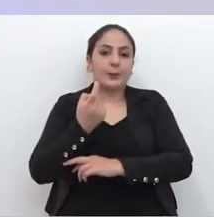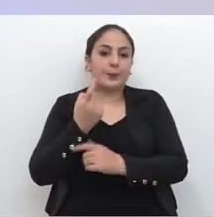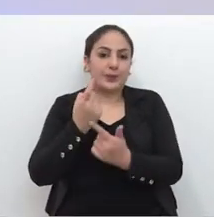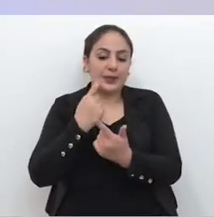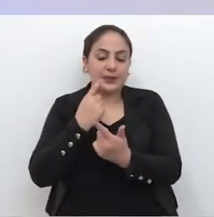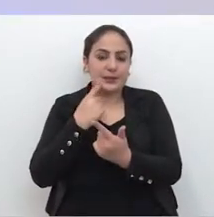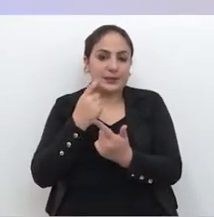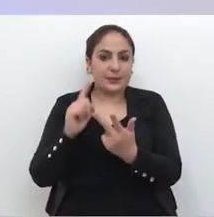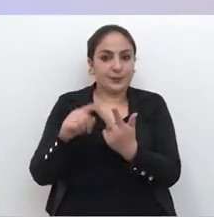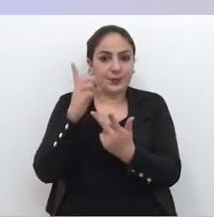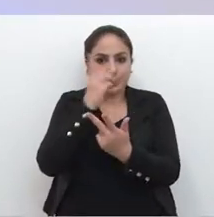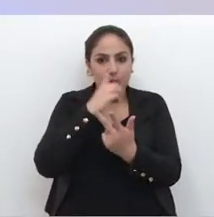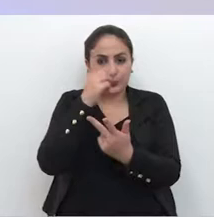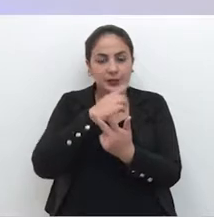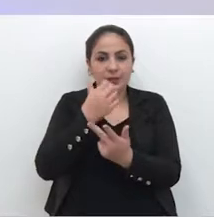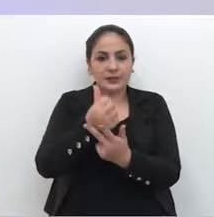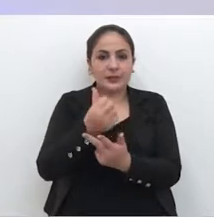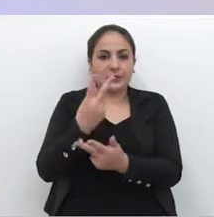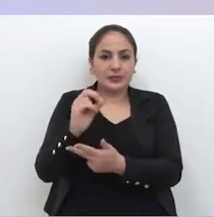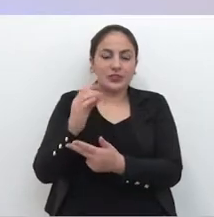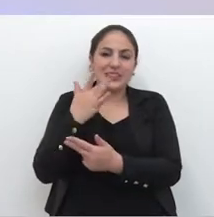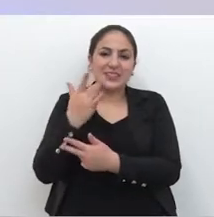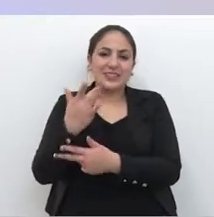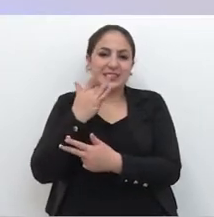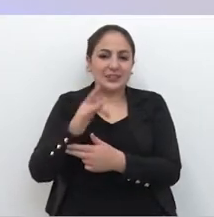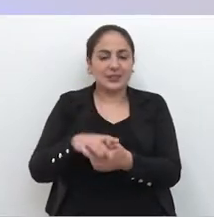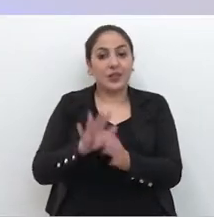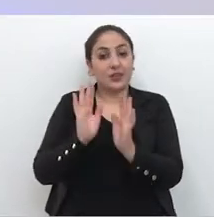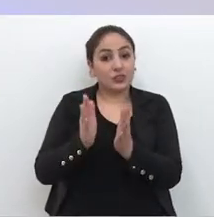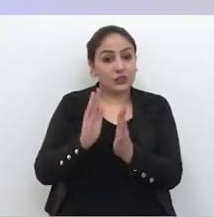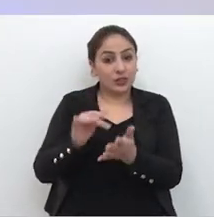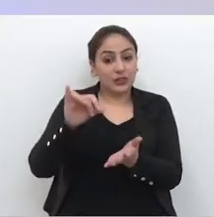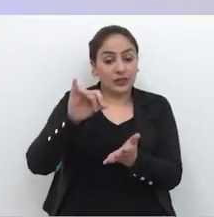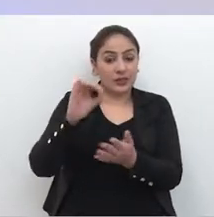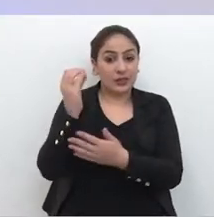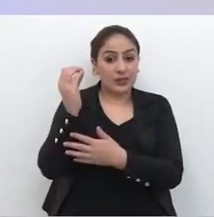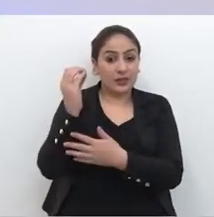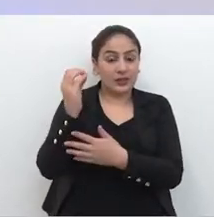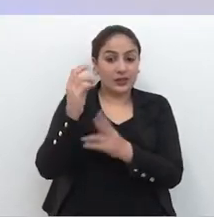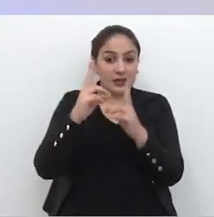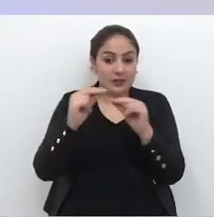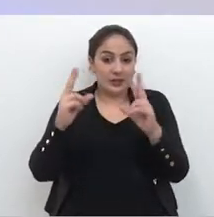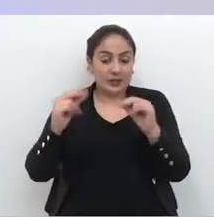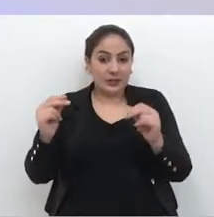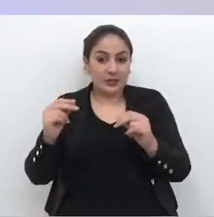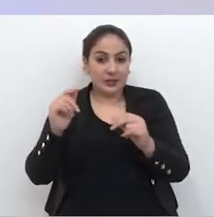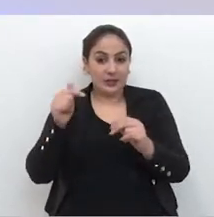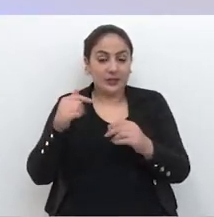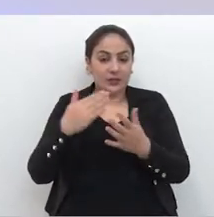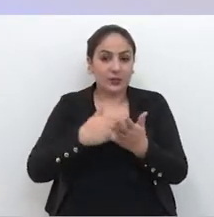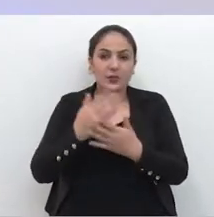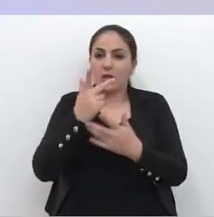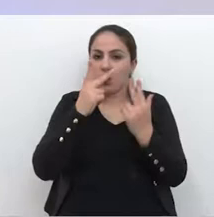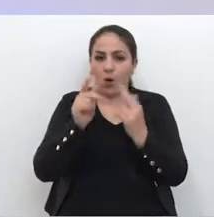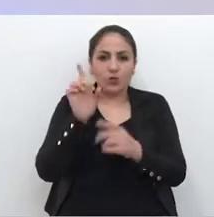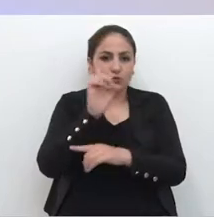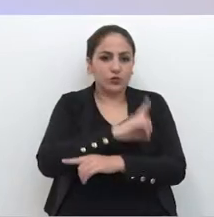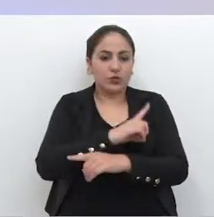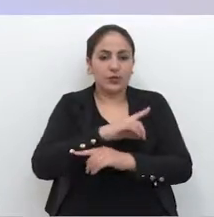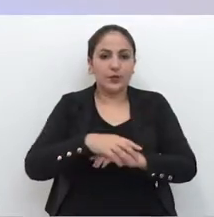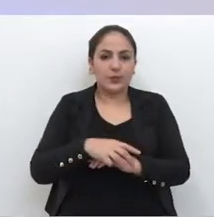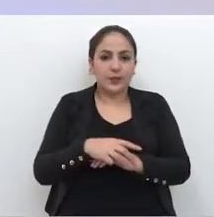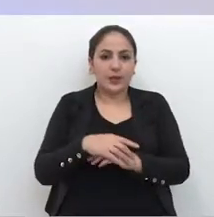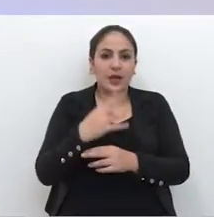segundas, sextas e domingos, às 6h20 da tarde. Já da capital catarinense, os voos partirão nos